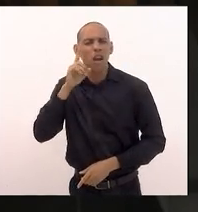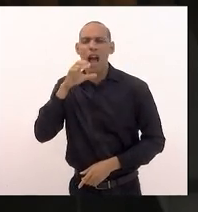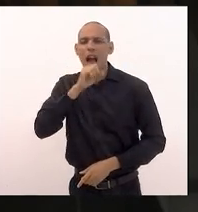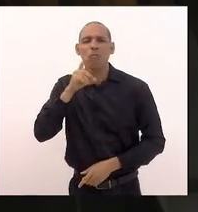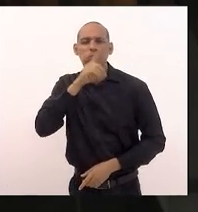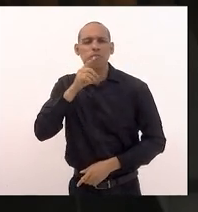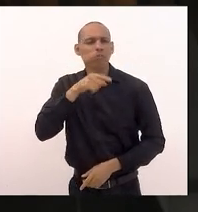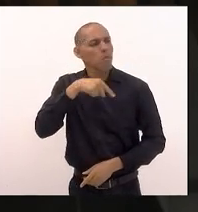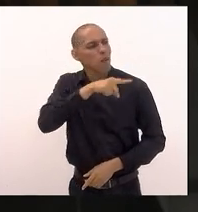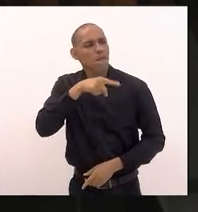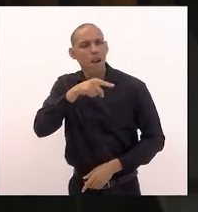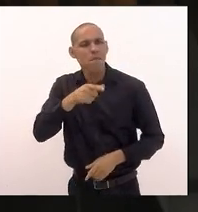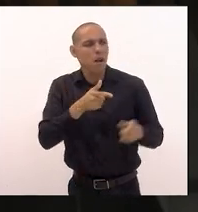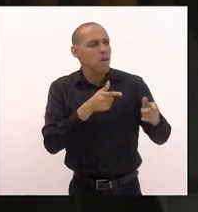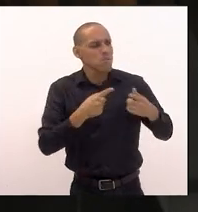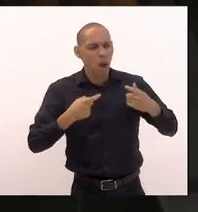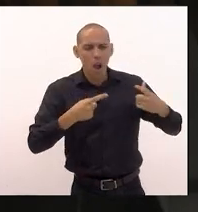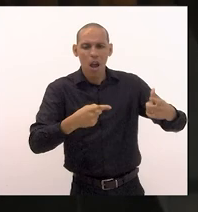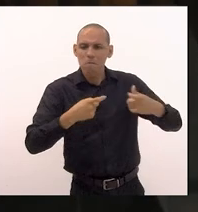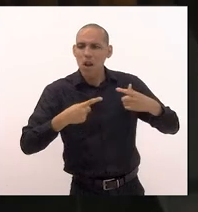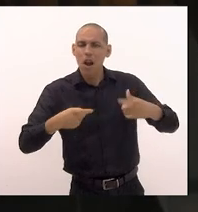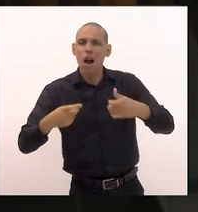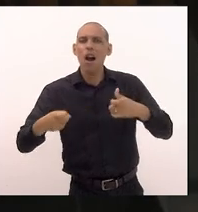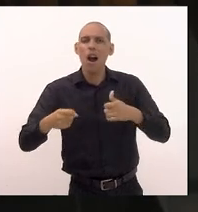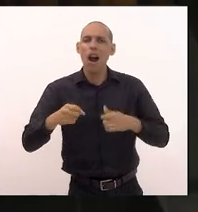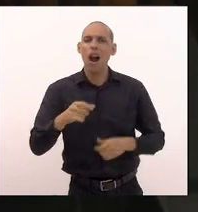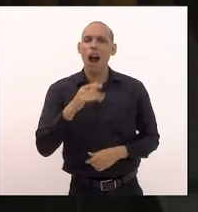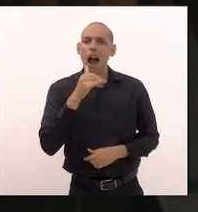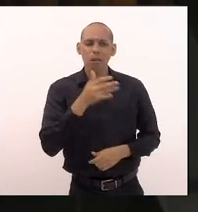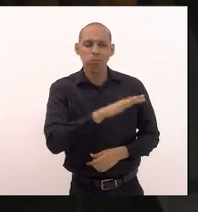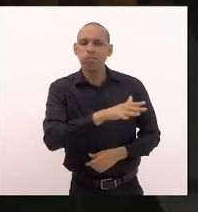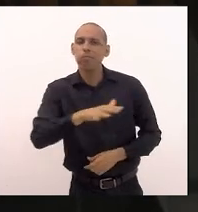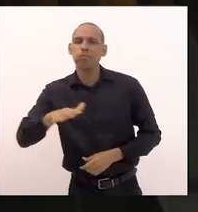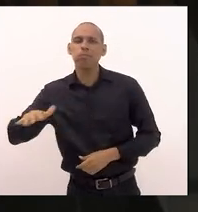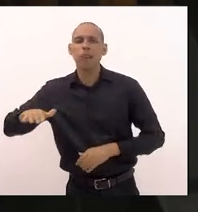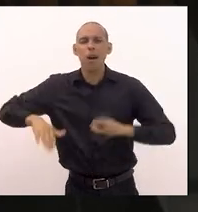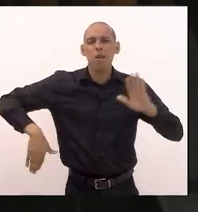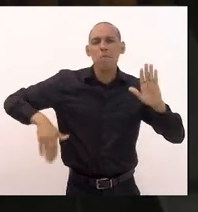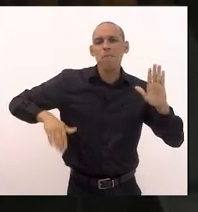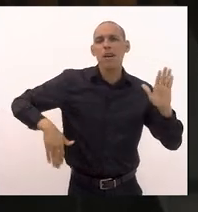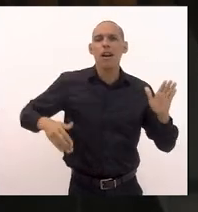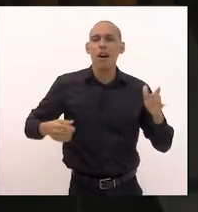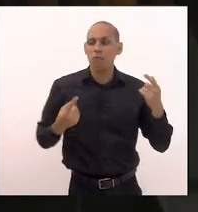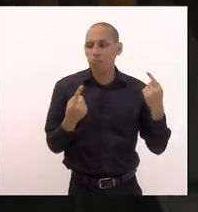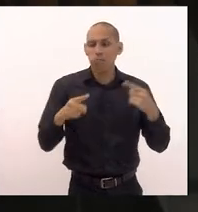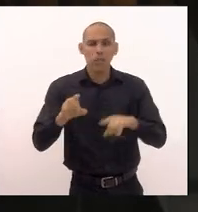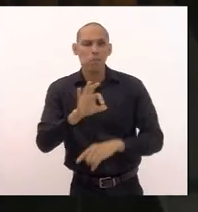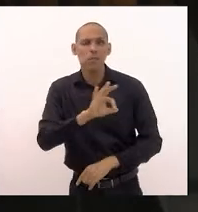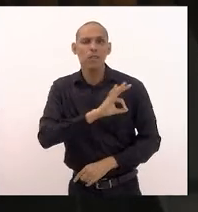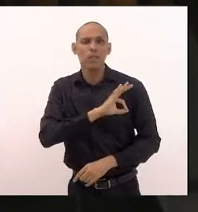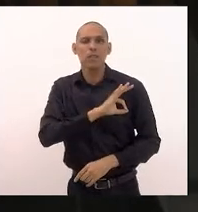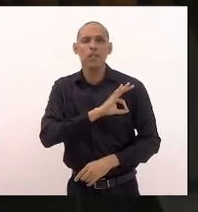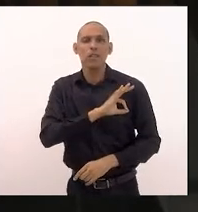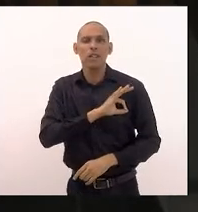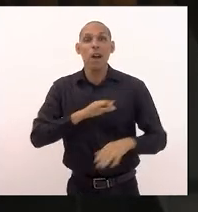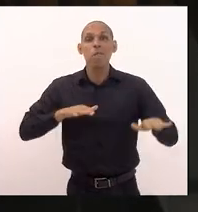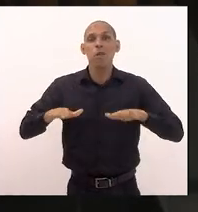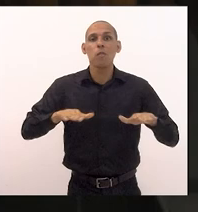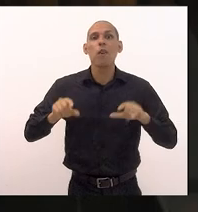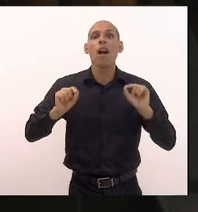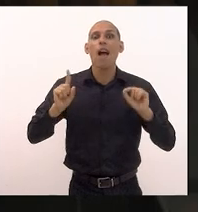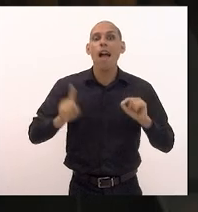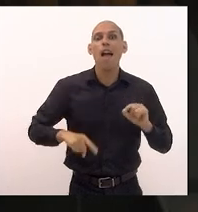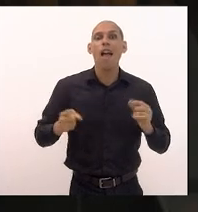praias da zona sul do Rio de Janeiro dizendo confrontando a polícia lançando um movimento chamado Partiu Praia